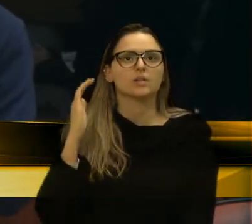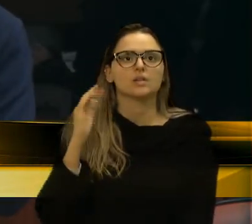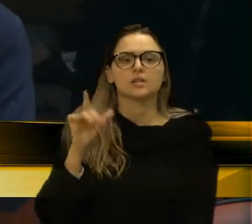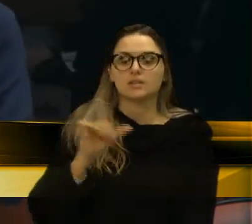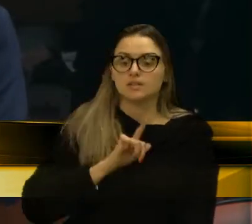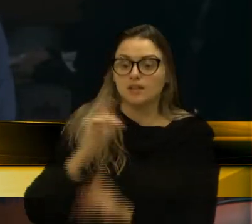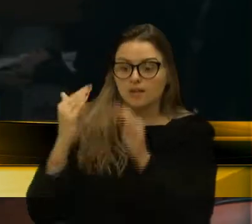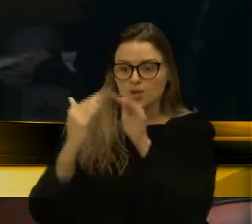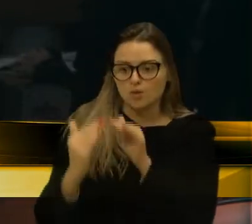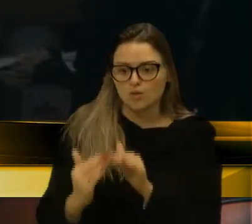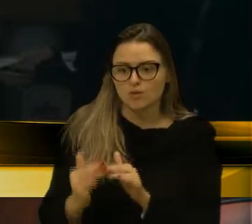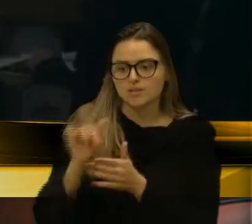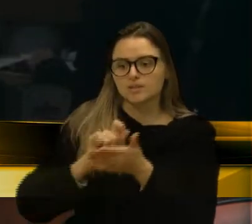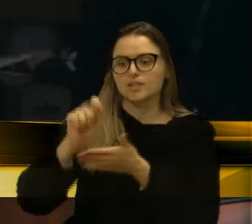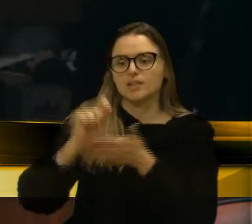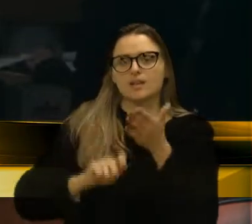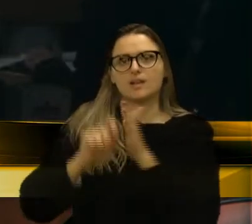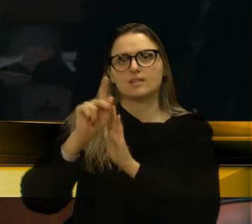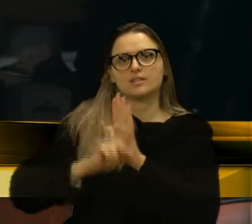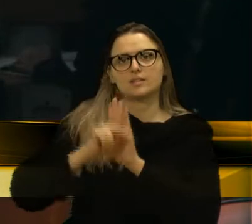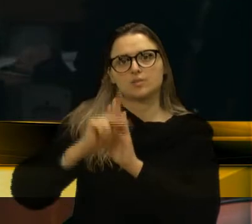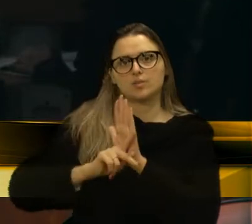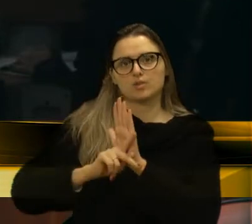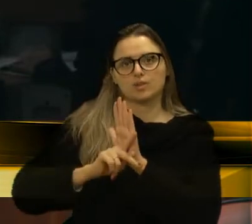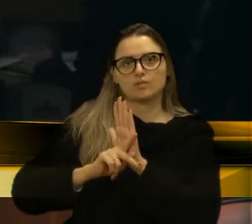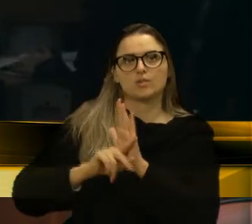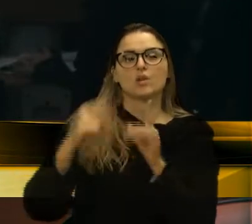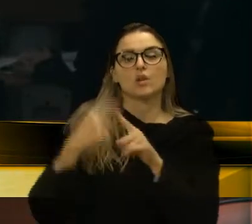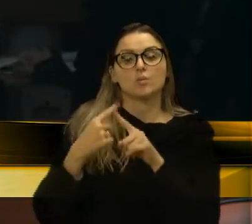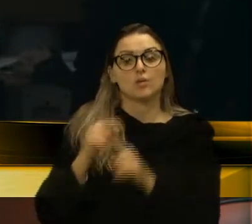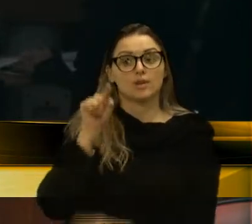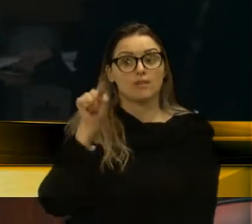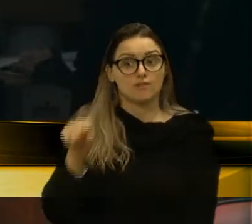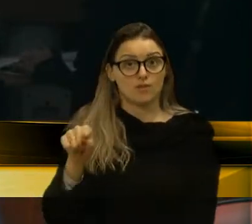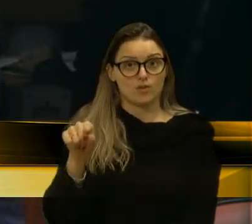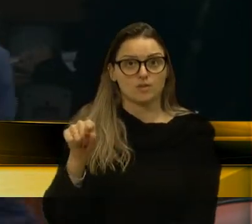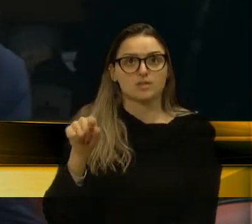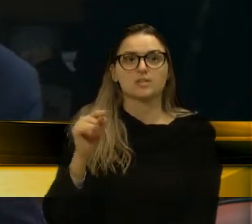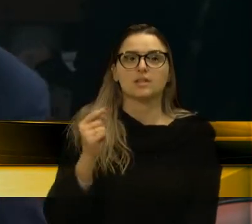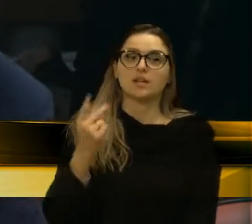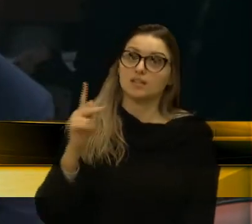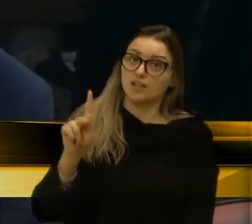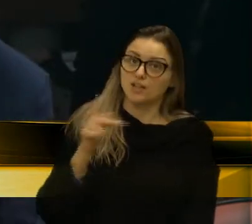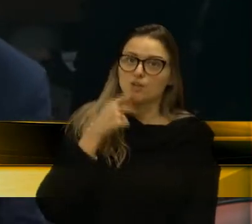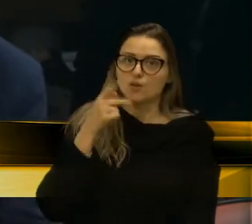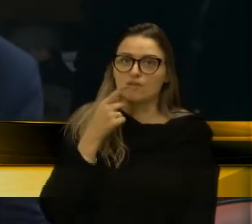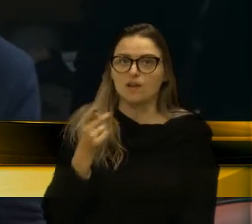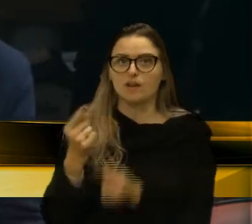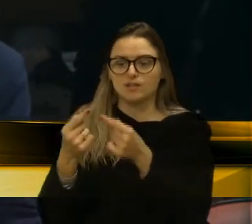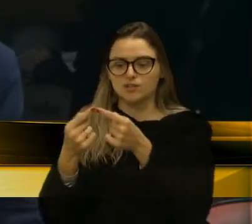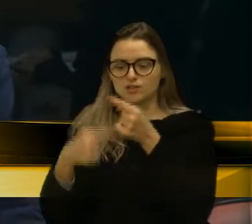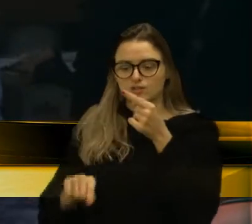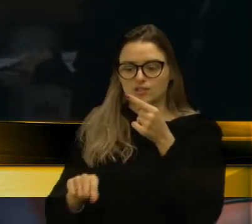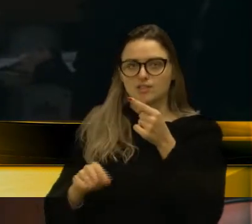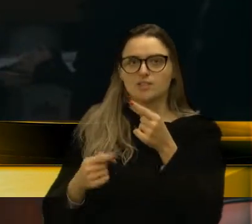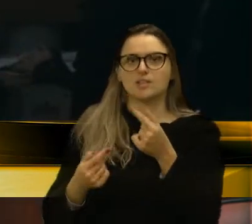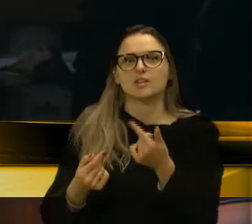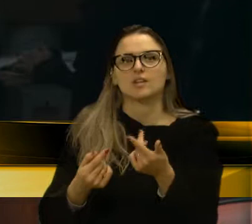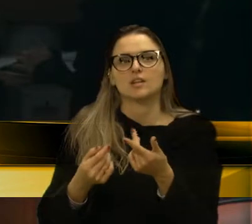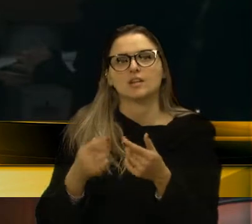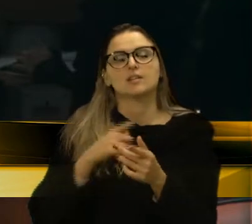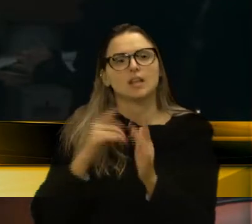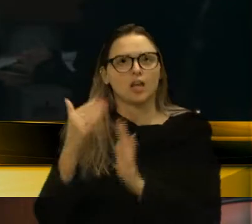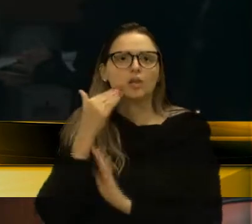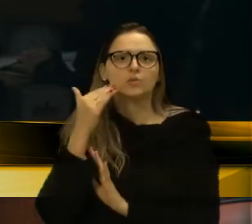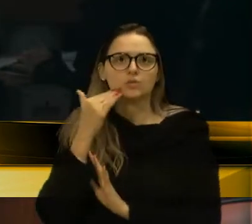coerente e sancione. Porque vossa excelência, no afã de desconstituir o projeto, porque ele tem um defeito,